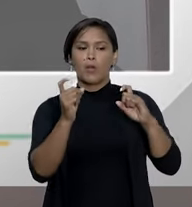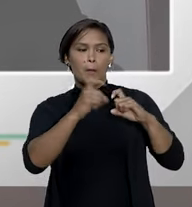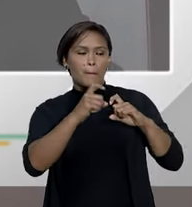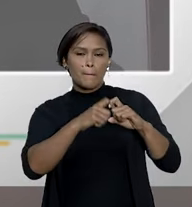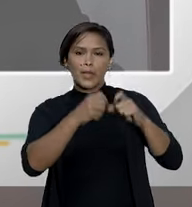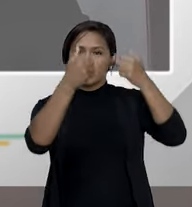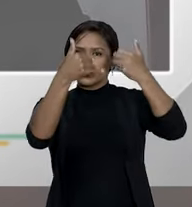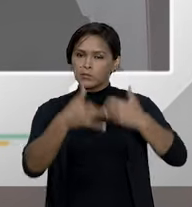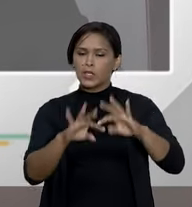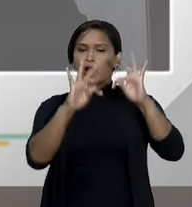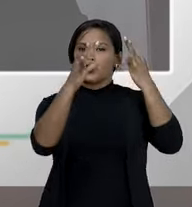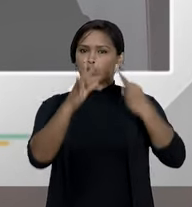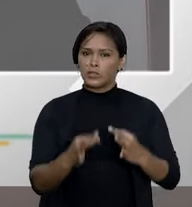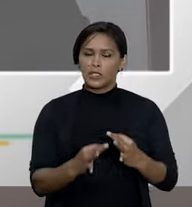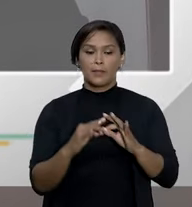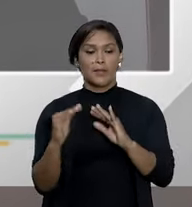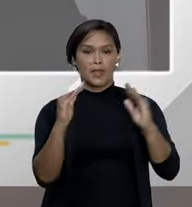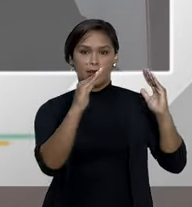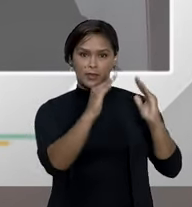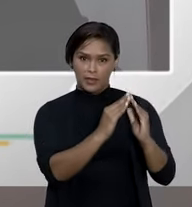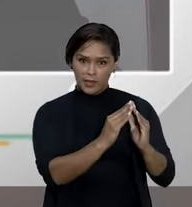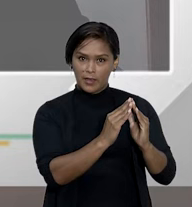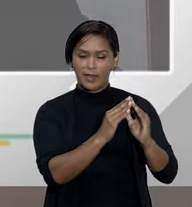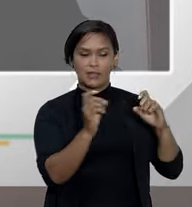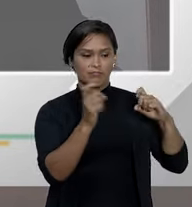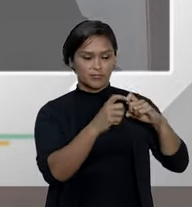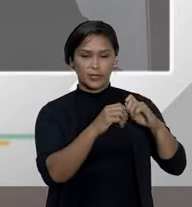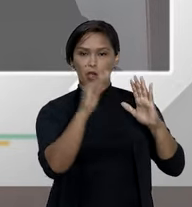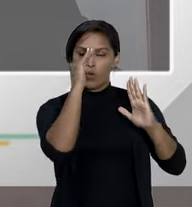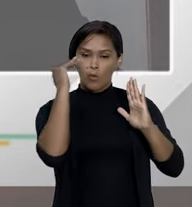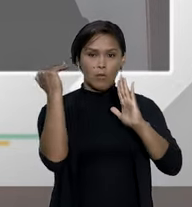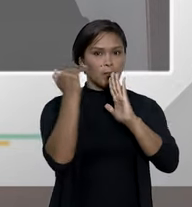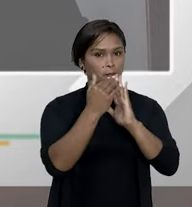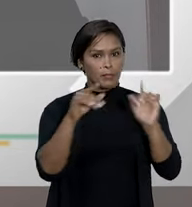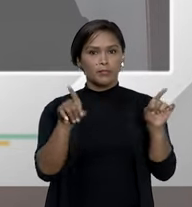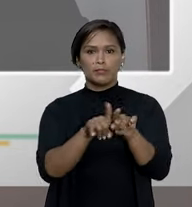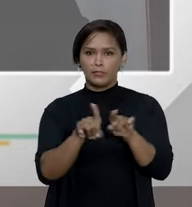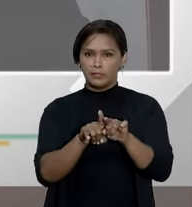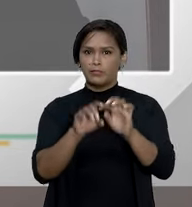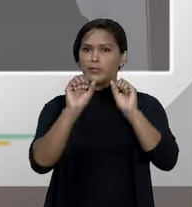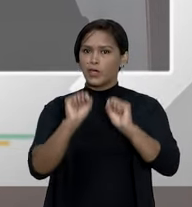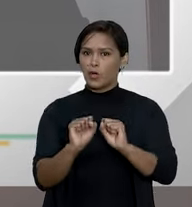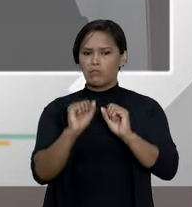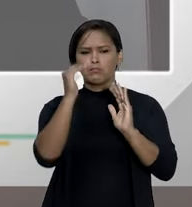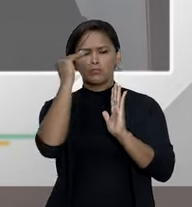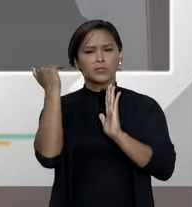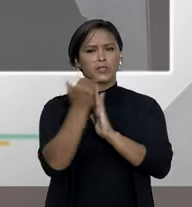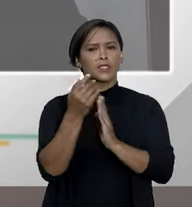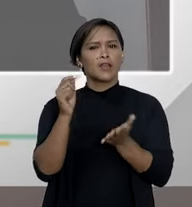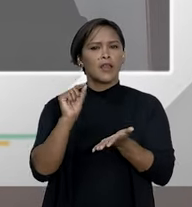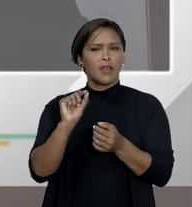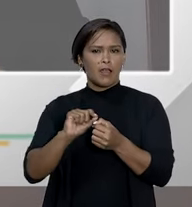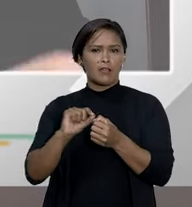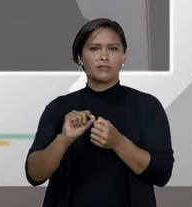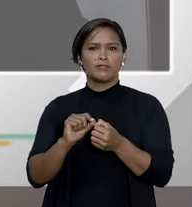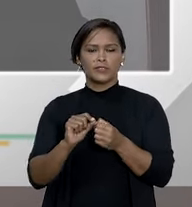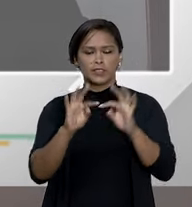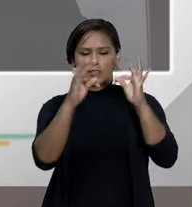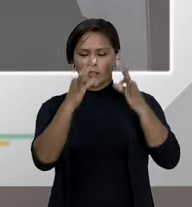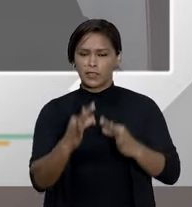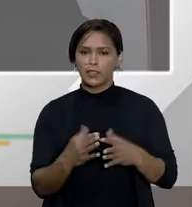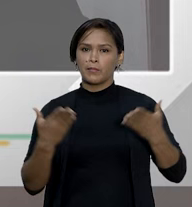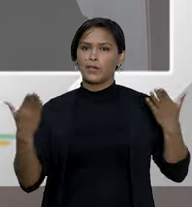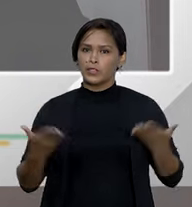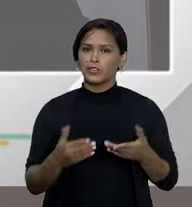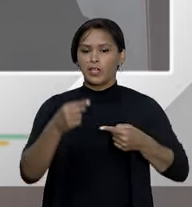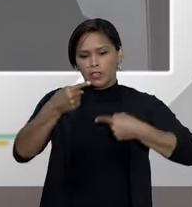indicar o tratamento home care o plano é obrigado a acolher esse tratamento já como